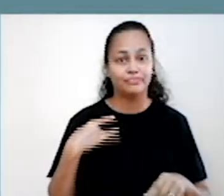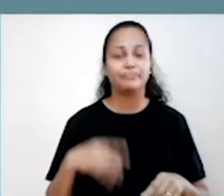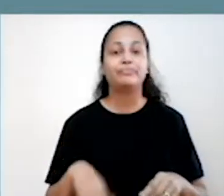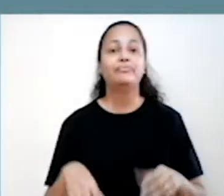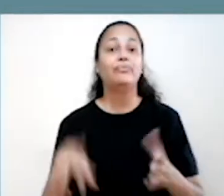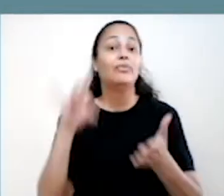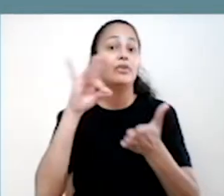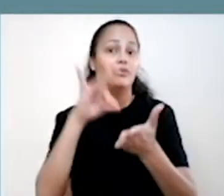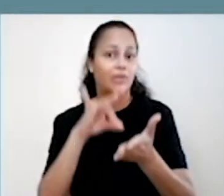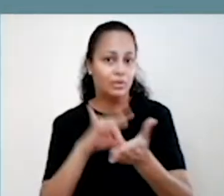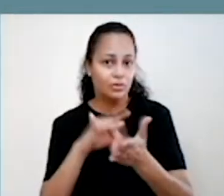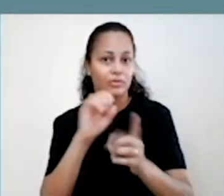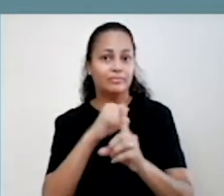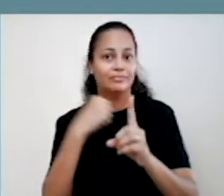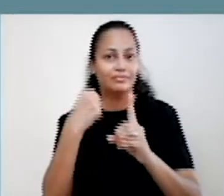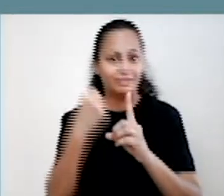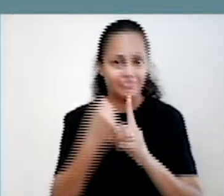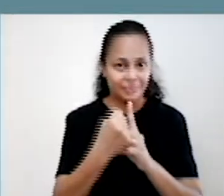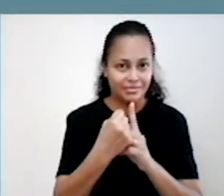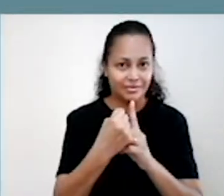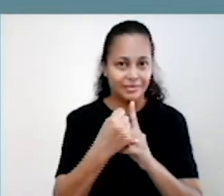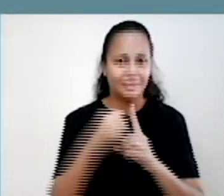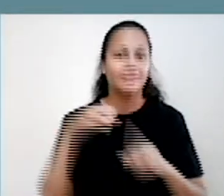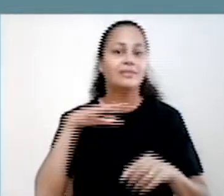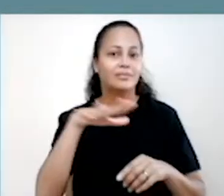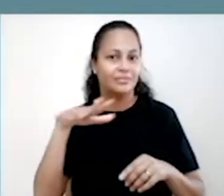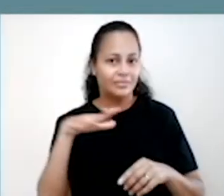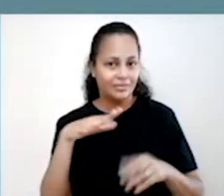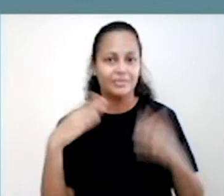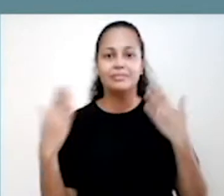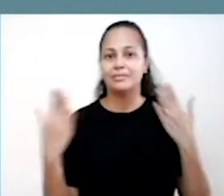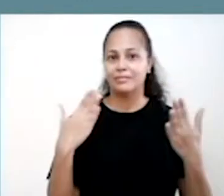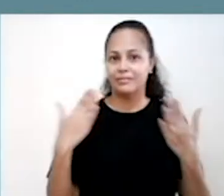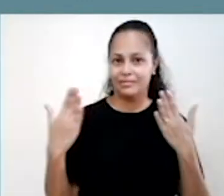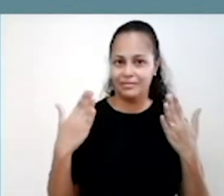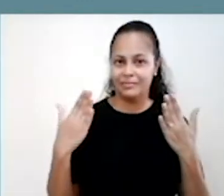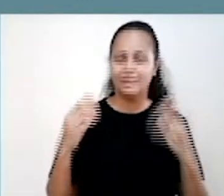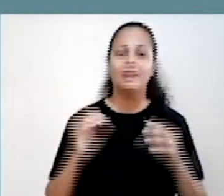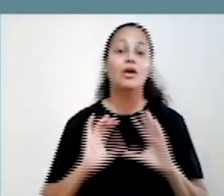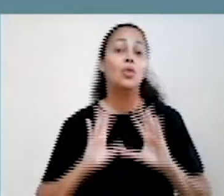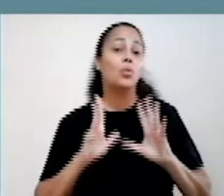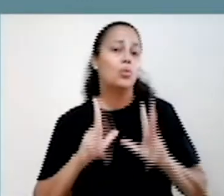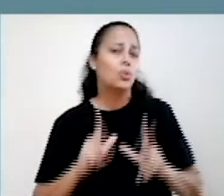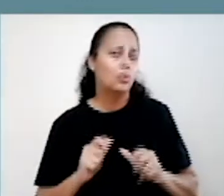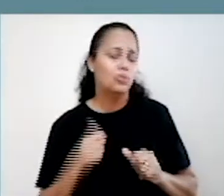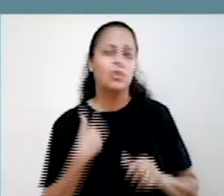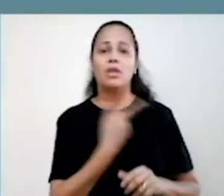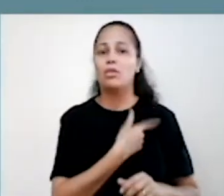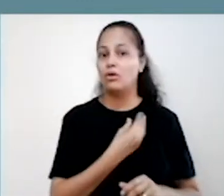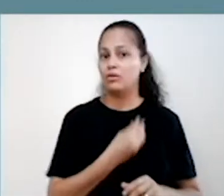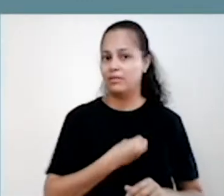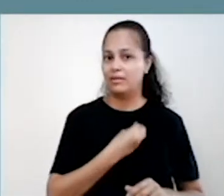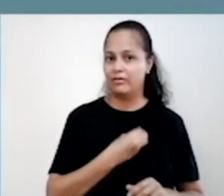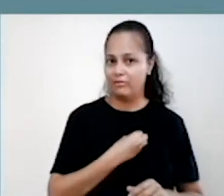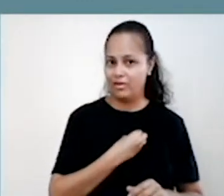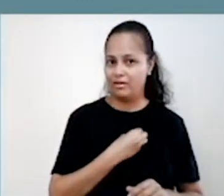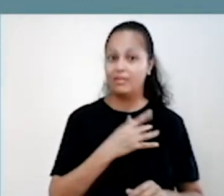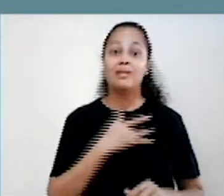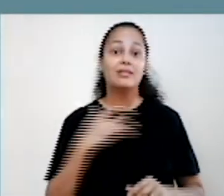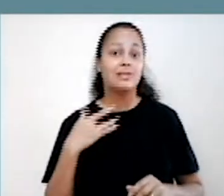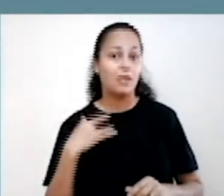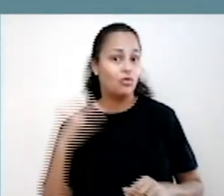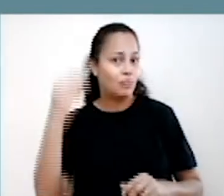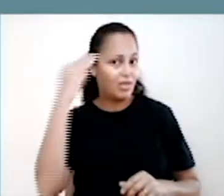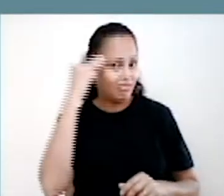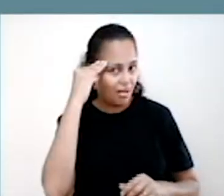socioeconômicos, biológicos, psicológicos e ambientais. Tudo o que faz parte da nossa vida se relaciona com a saúde mental.